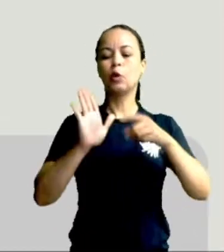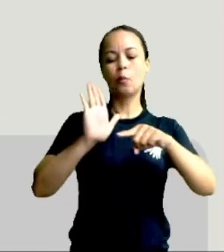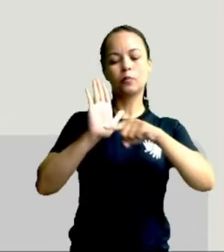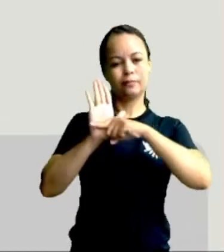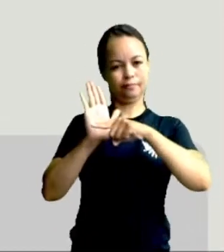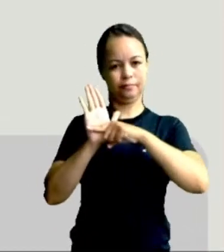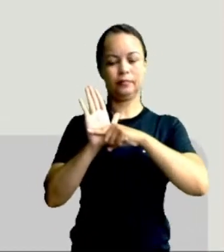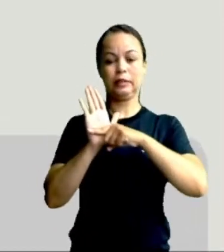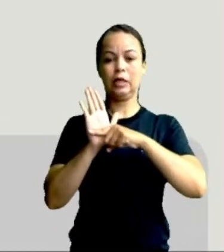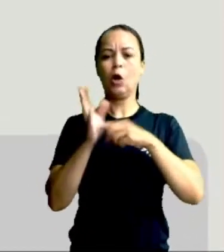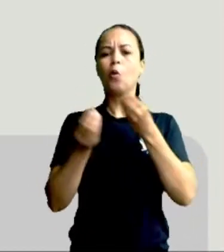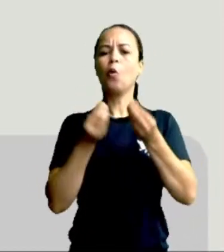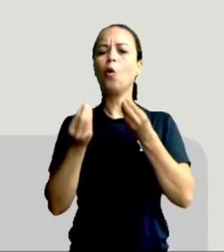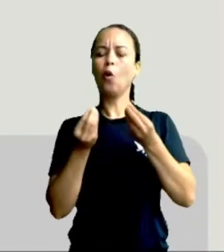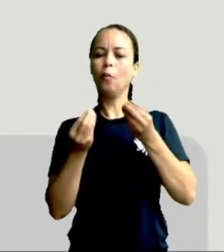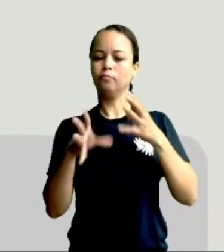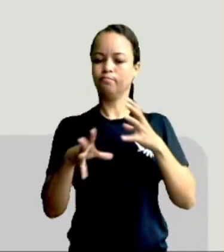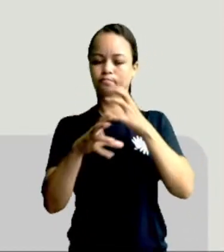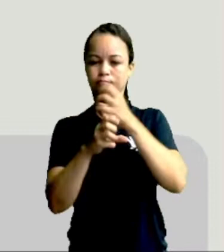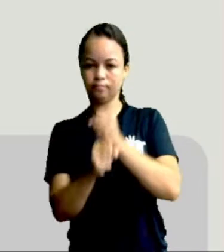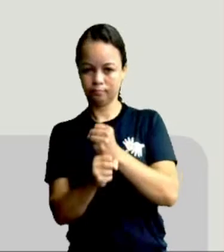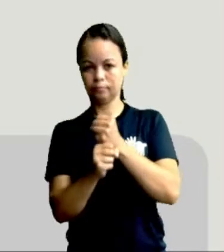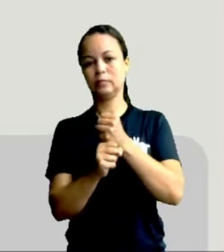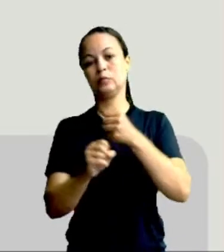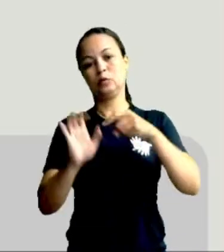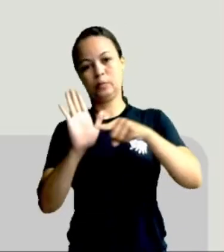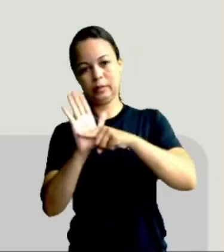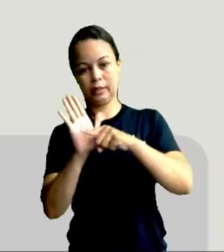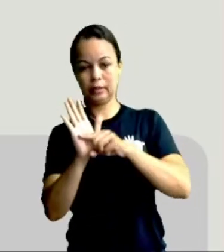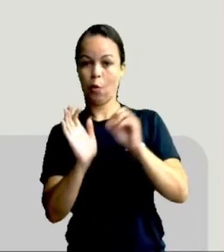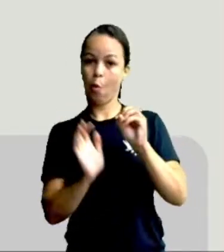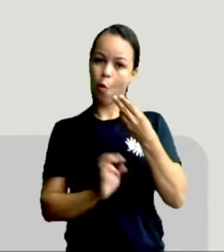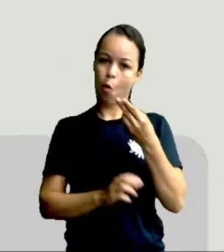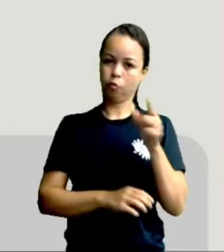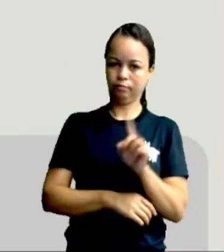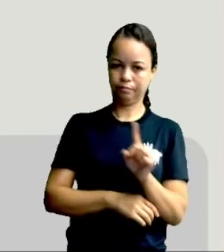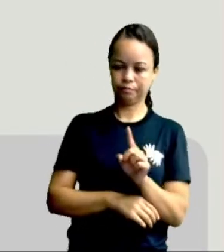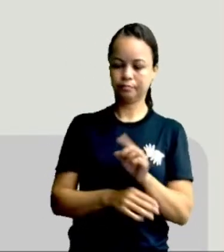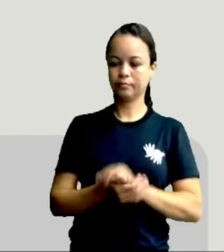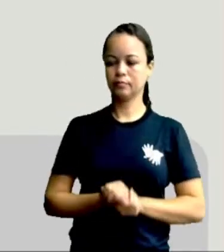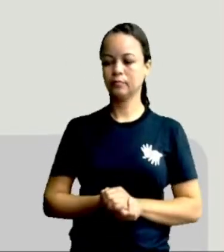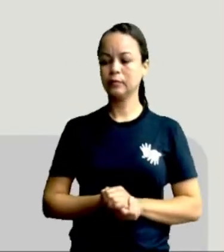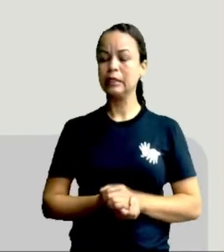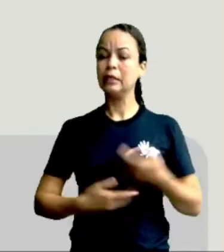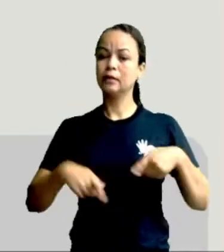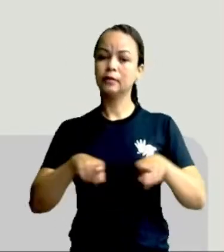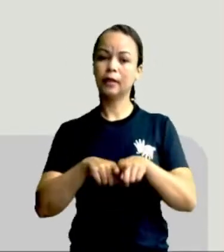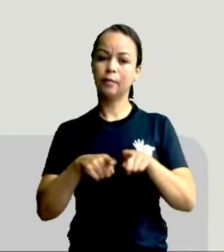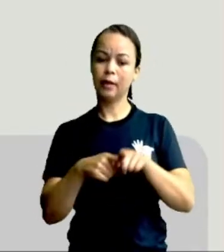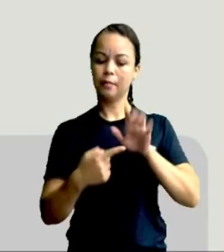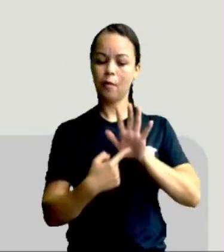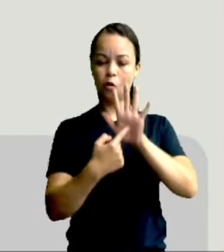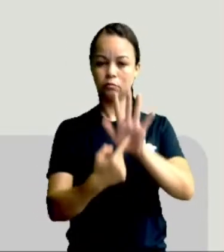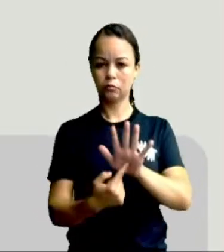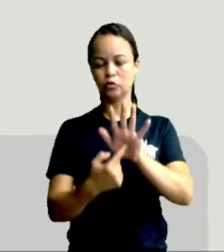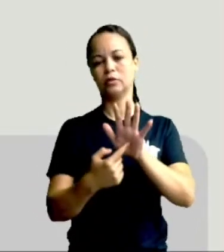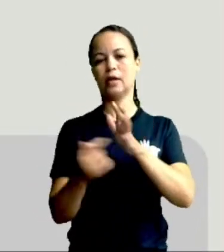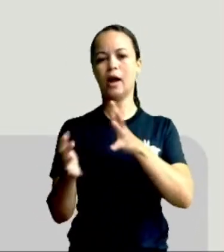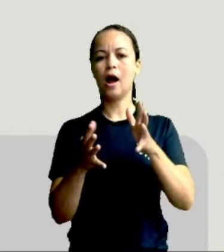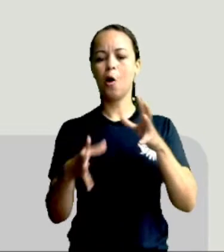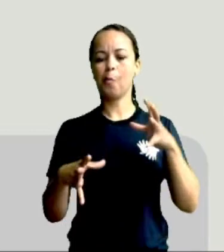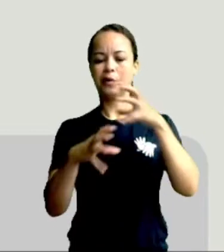Quando a gente realiza uma operação de subtração ou não. E vamos identificar a operação